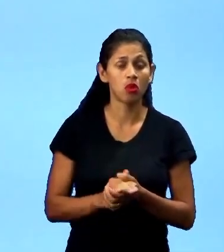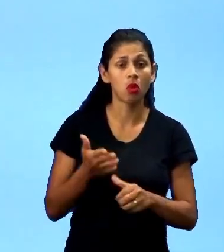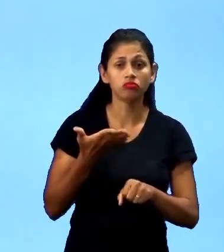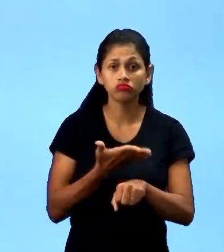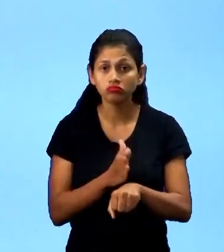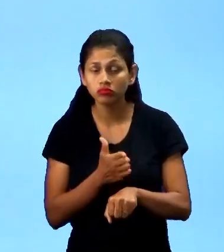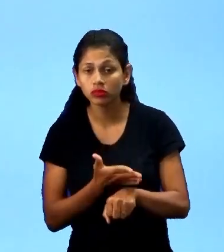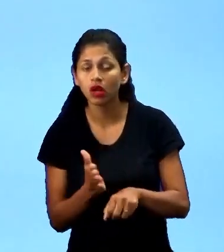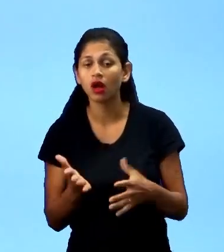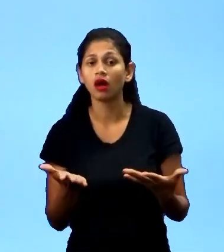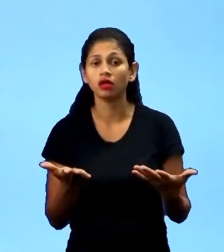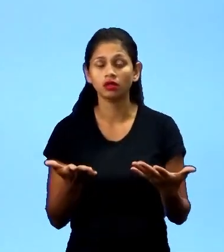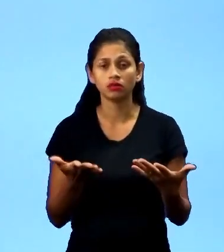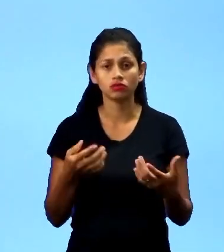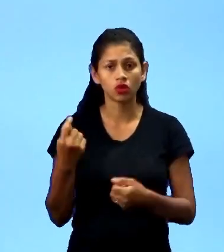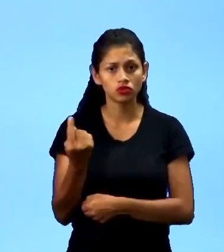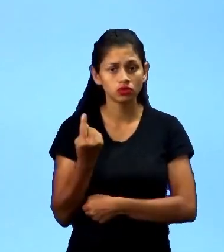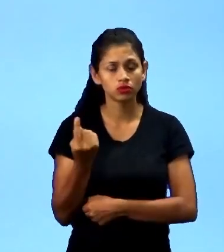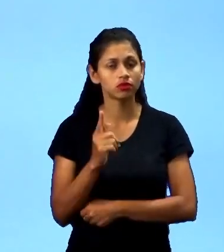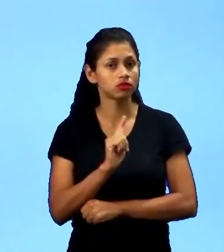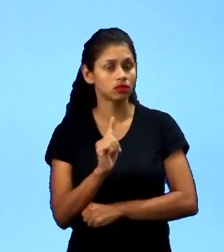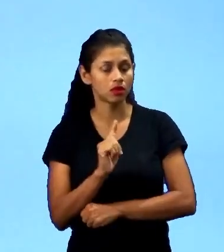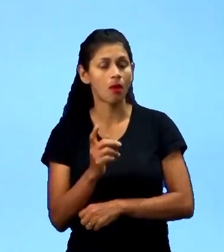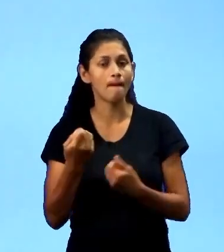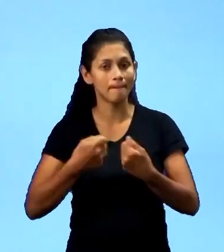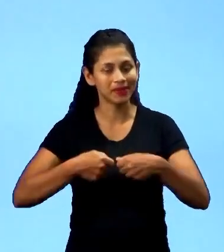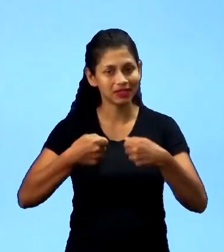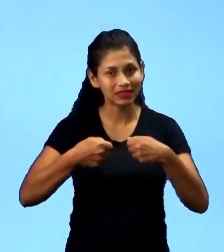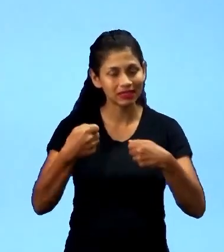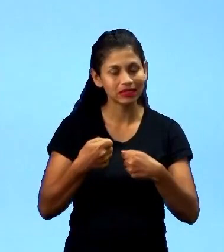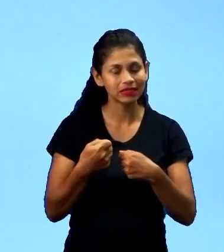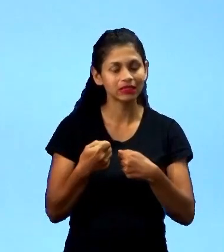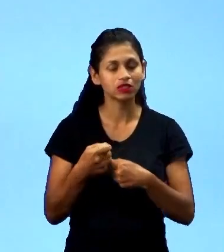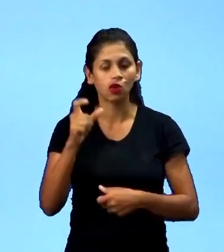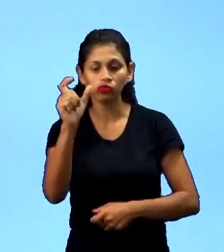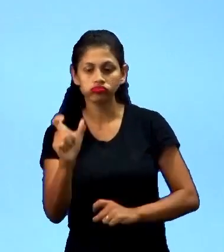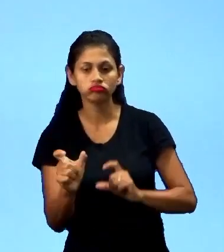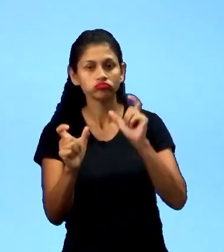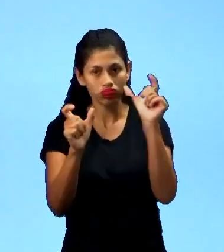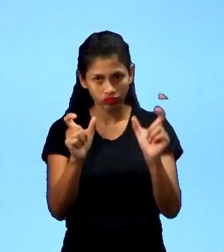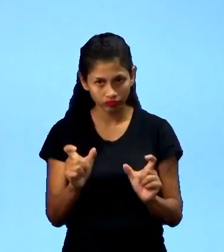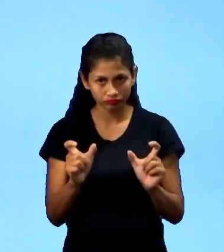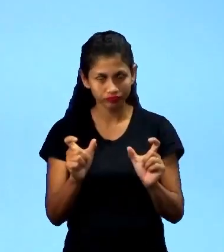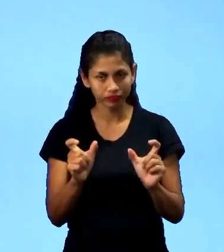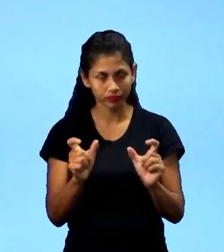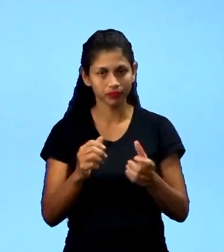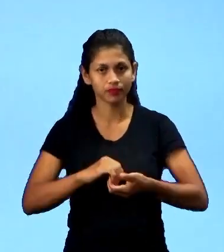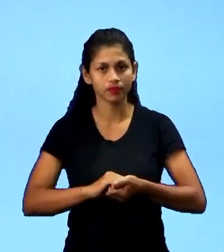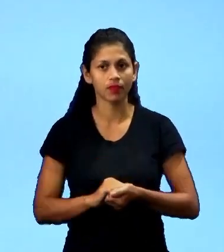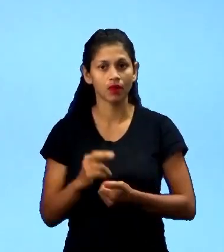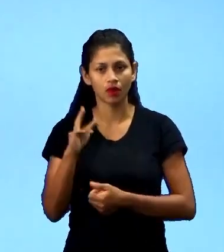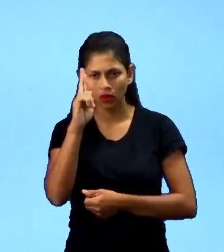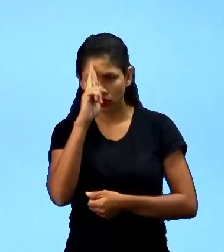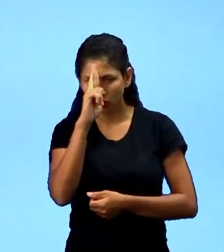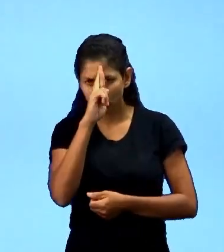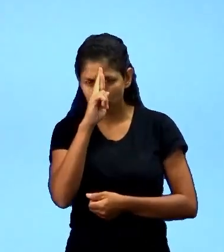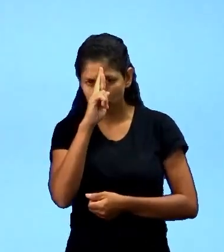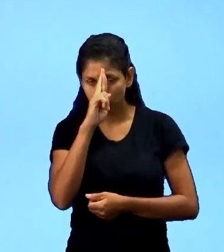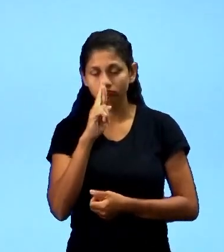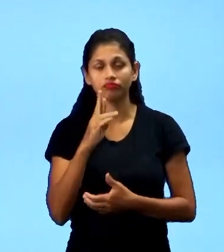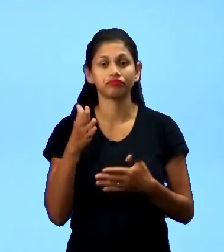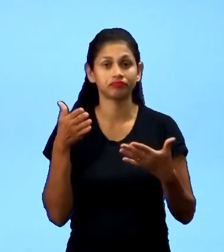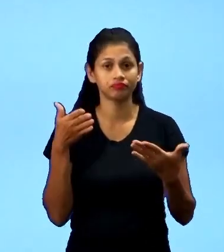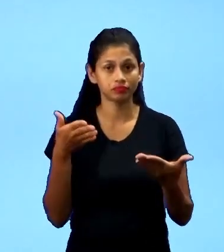ninguém, porque a gente precisou de adversário nesse tipo de prática. Mas de qualquer forma, a gente tem um segmento de que historicamente é uma